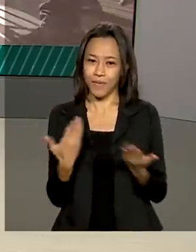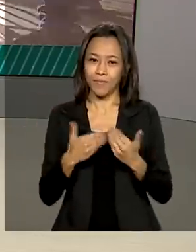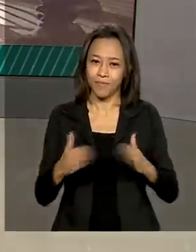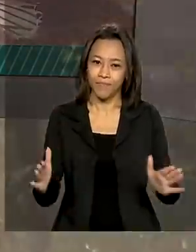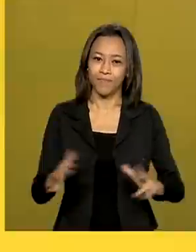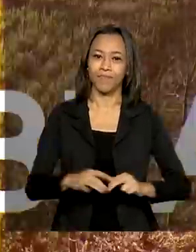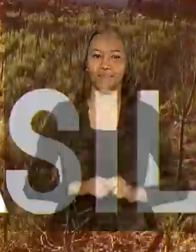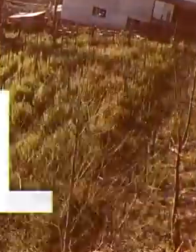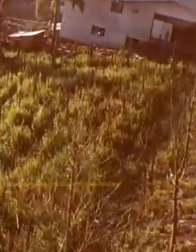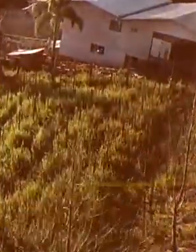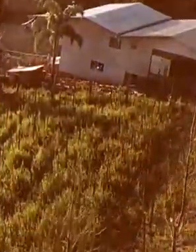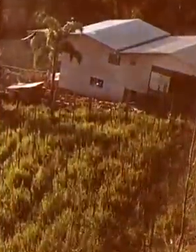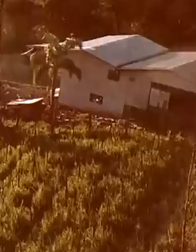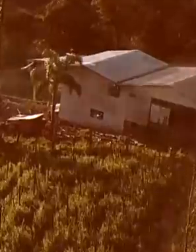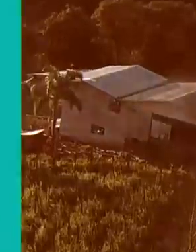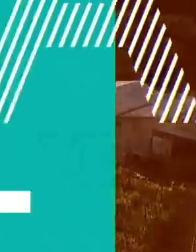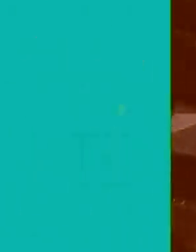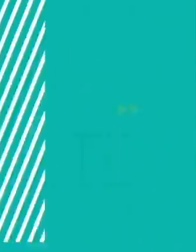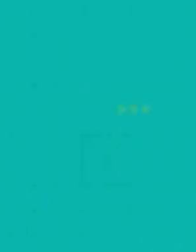agora.